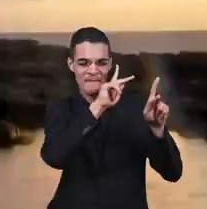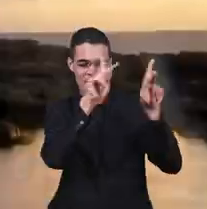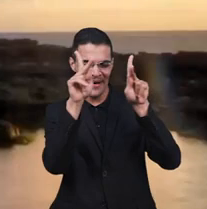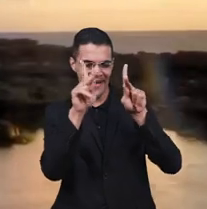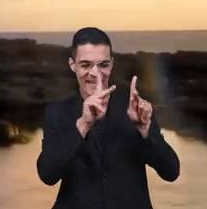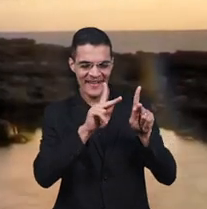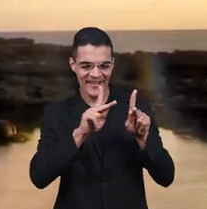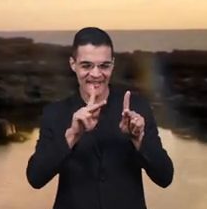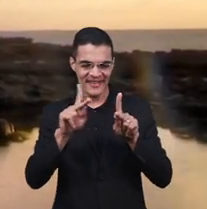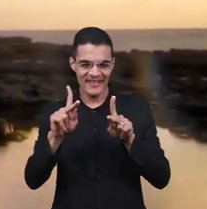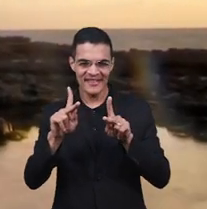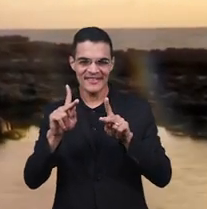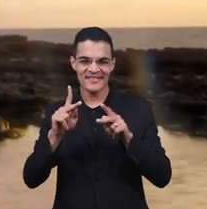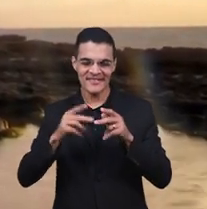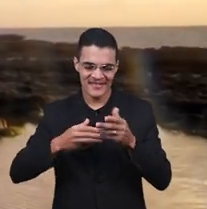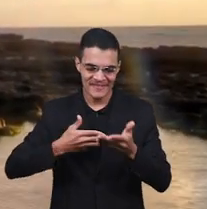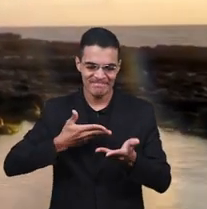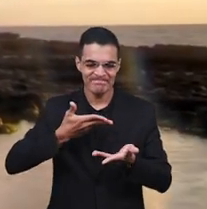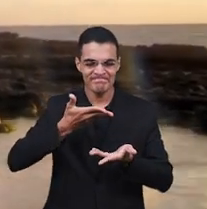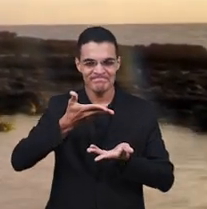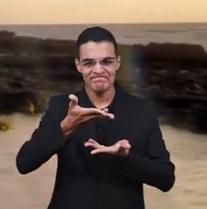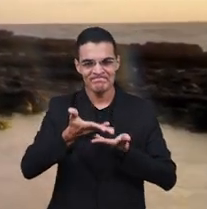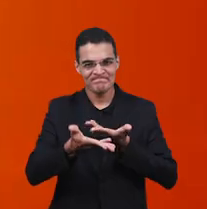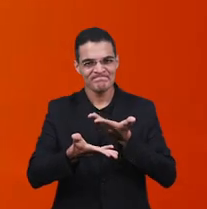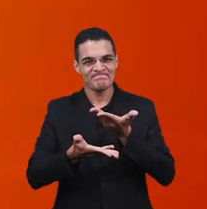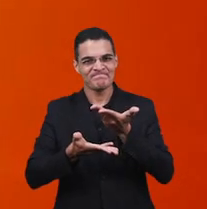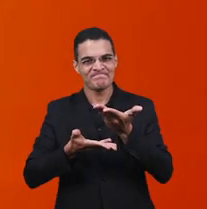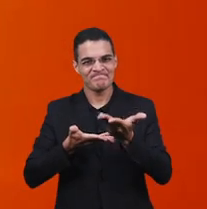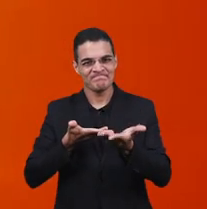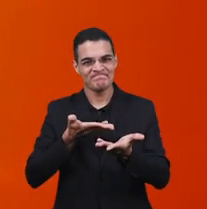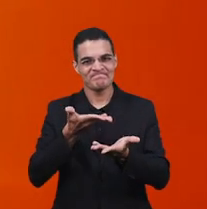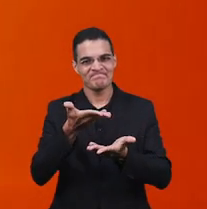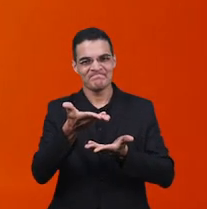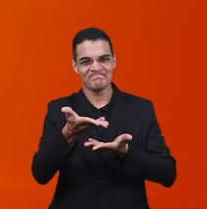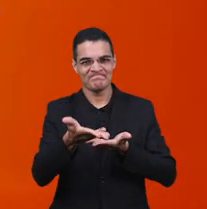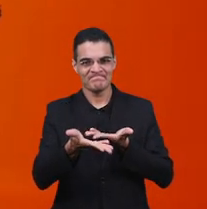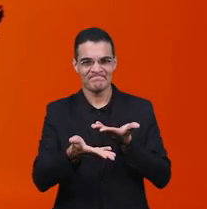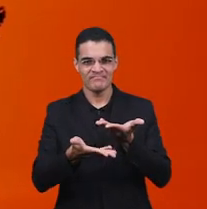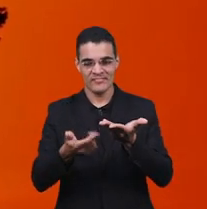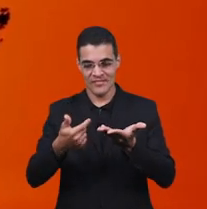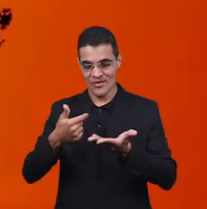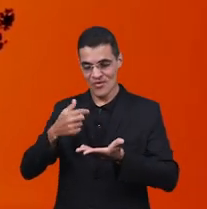Minha paz E